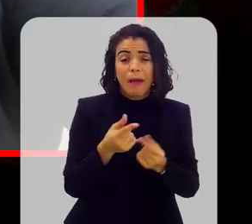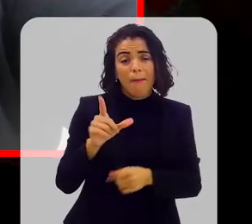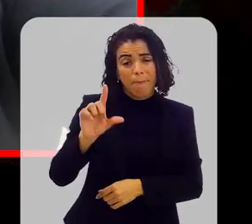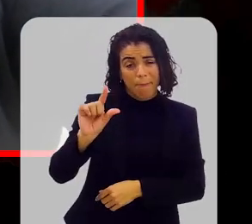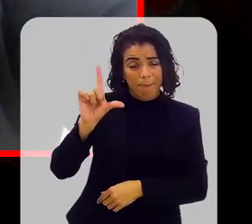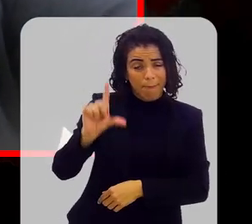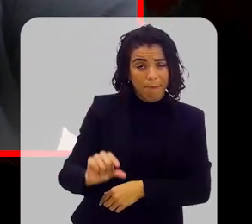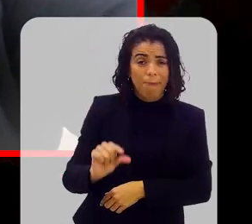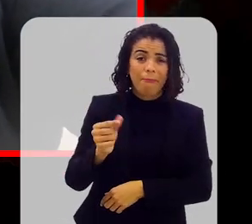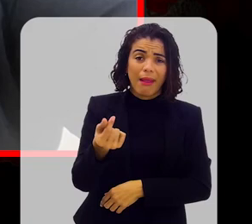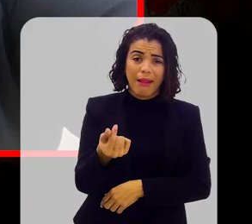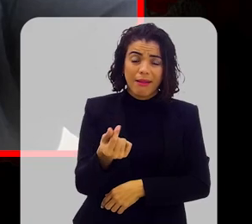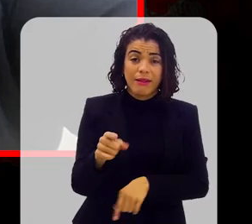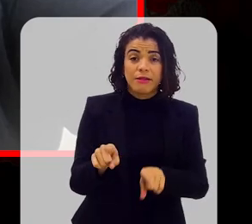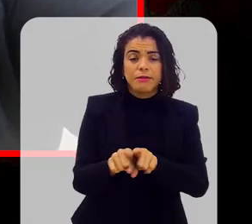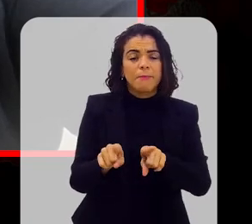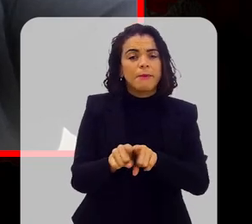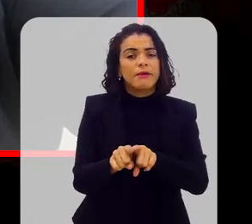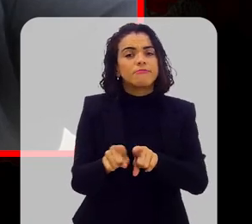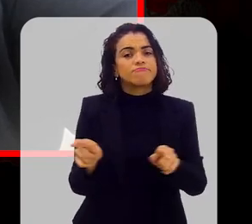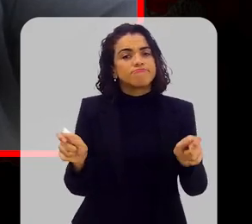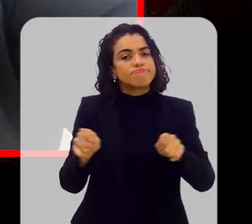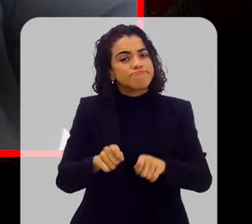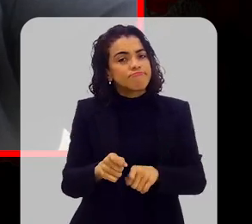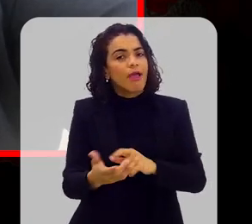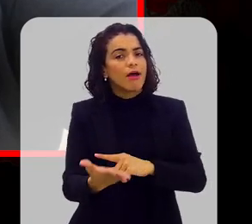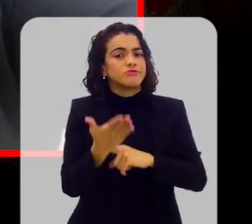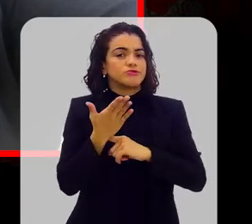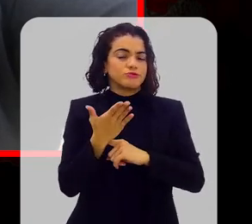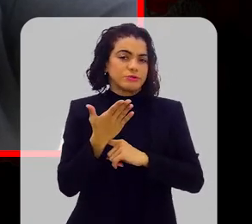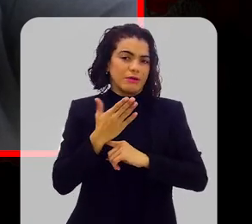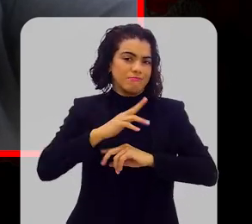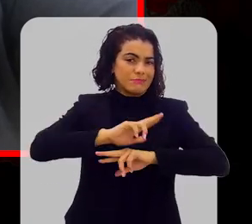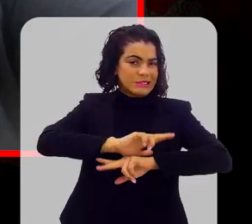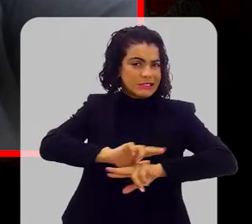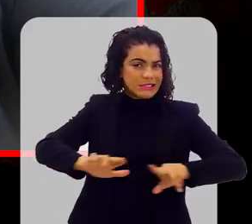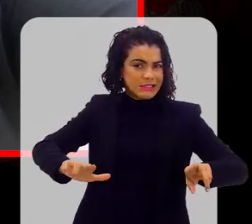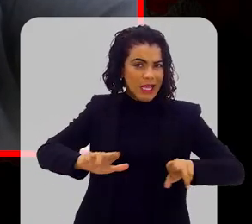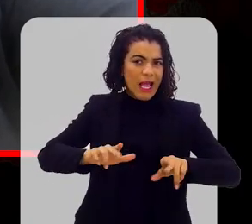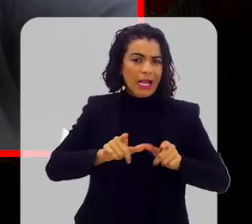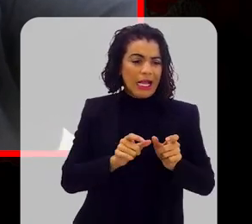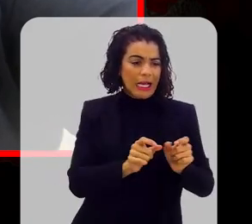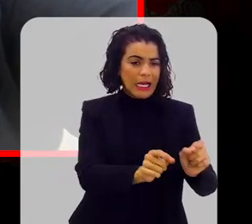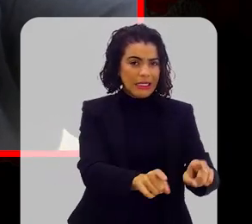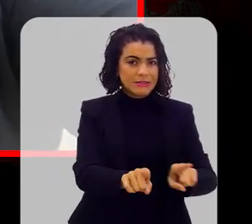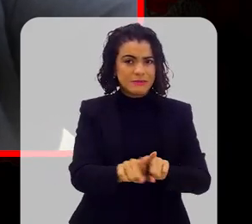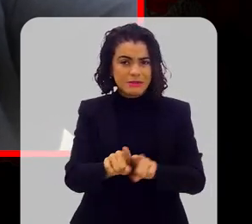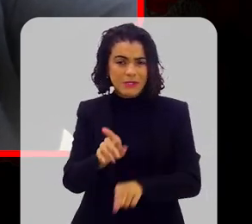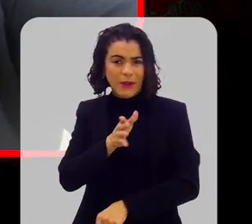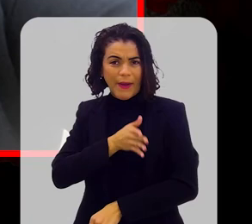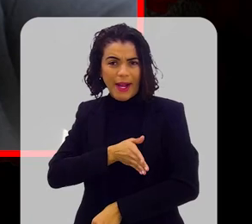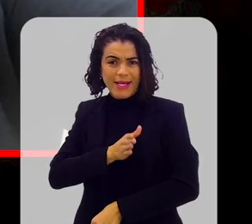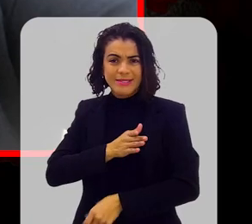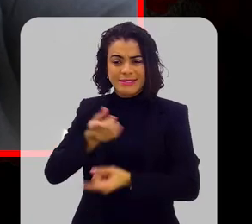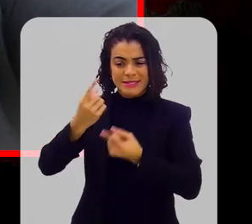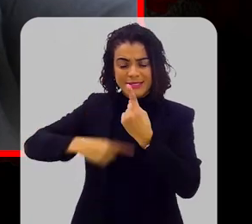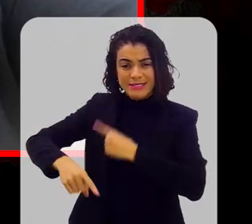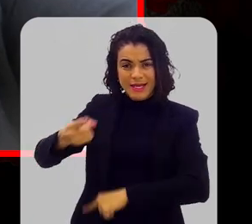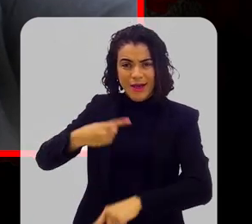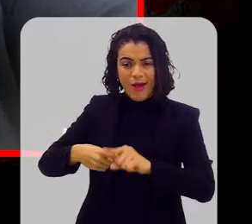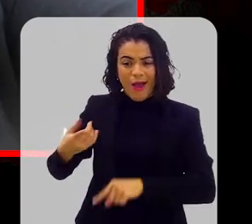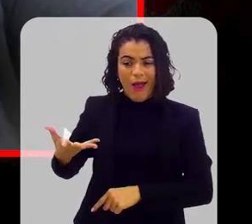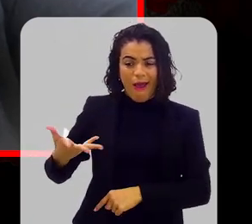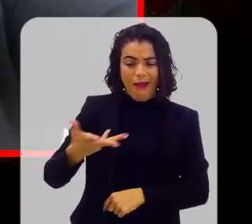são medidas mais baratas e atingem vários aspectos da saúde do indivíduo, não só a parte oncológica, como a parte cardiovascular também,